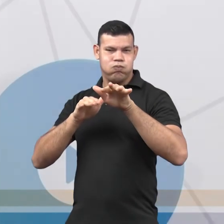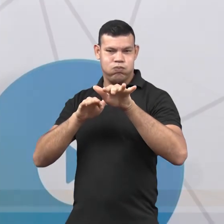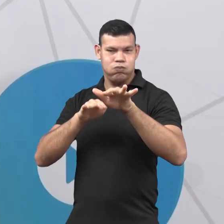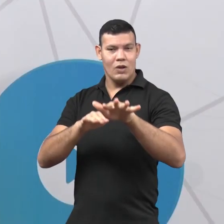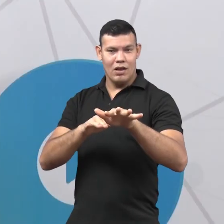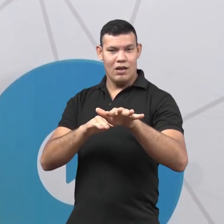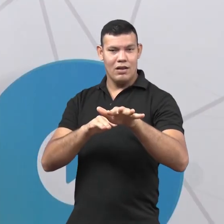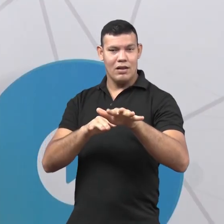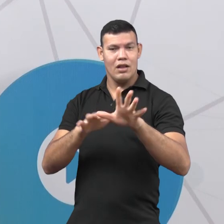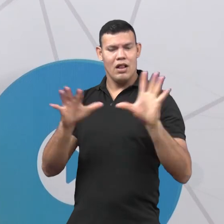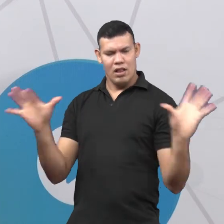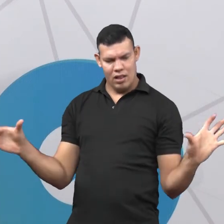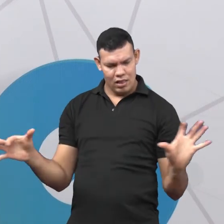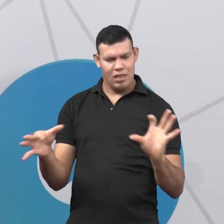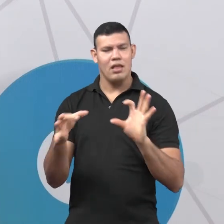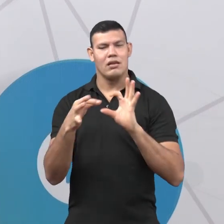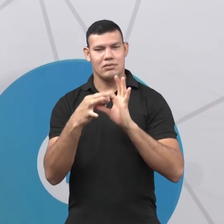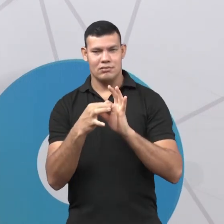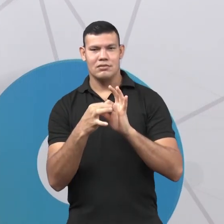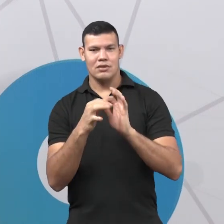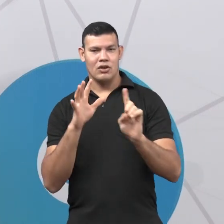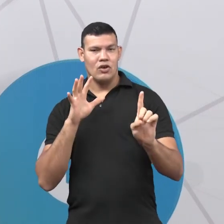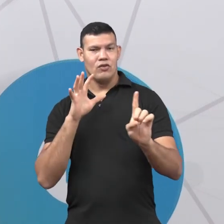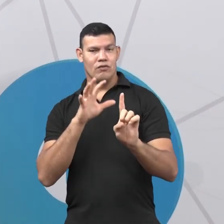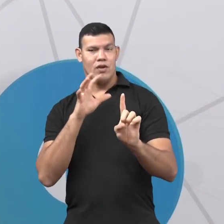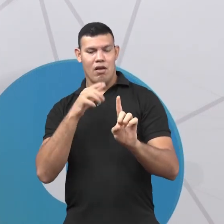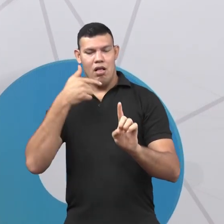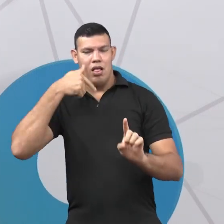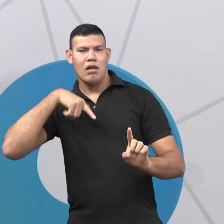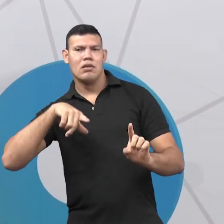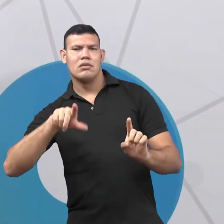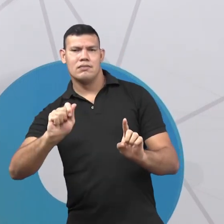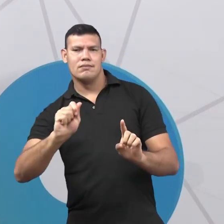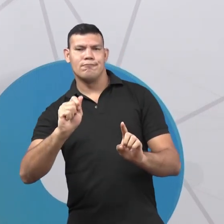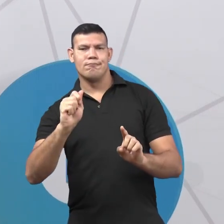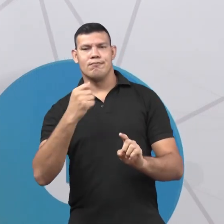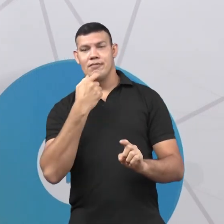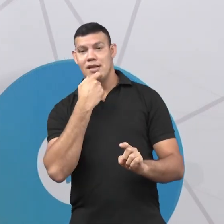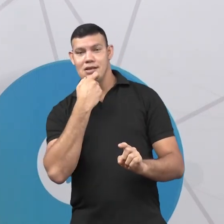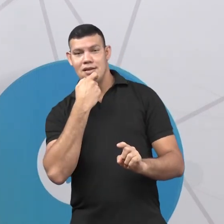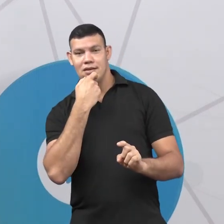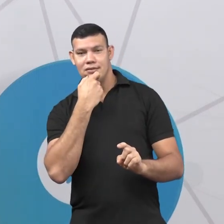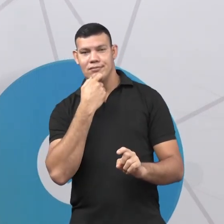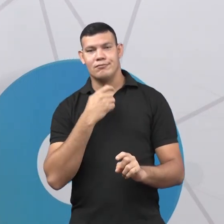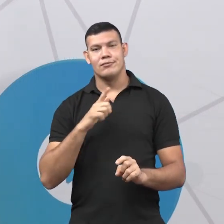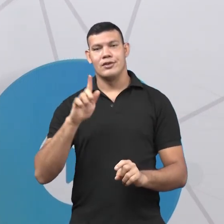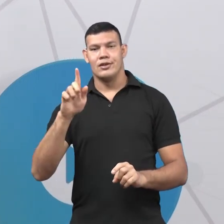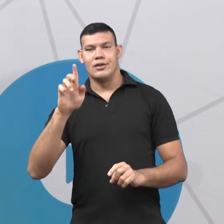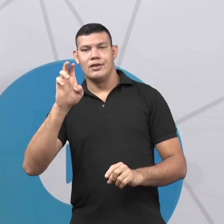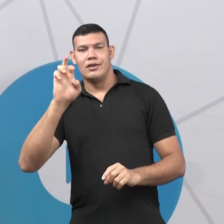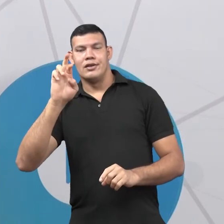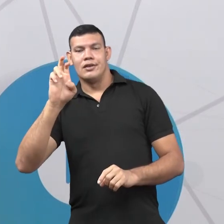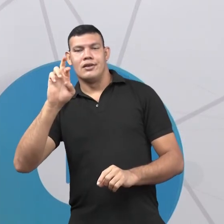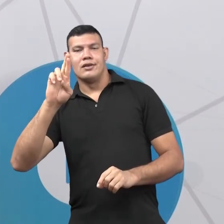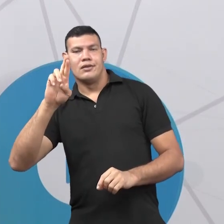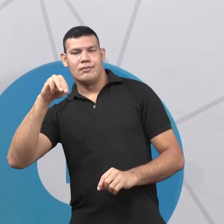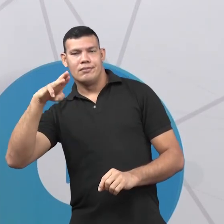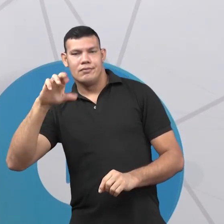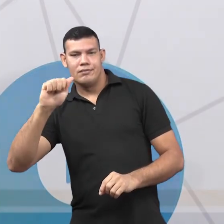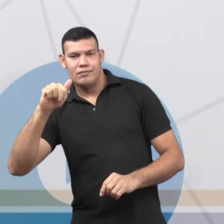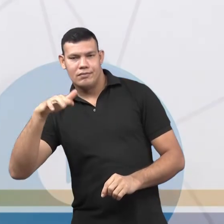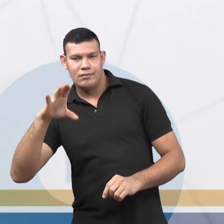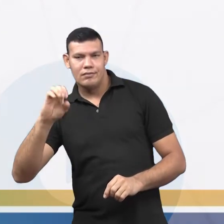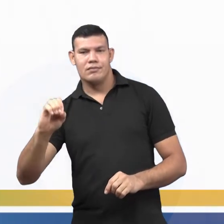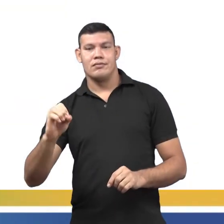junção linguística, né? As primeiras influências linguísticas para formar o inglês, que foi a junção das línguas germânicas com o celta, que era uma língua